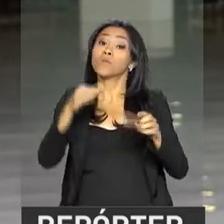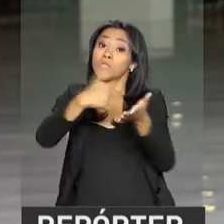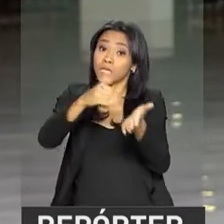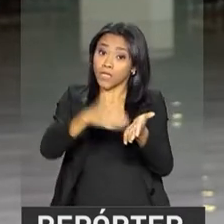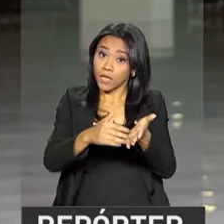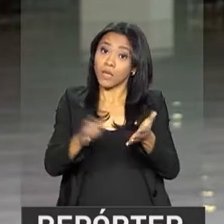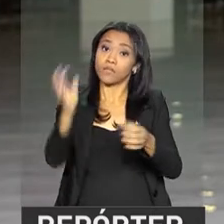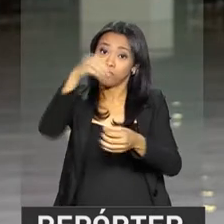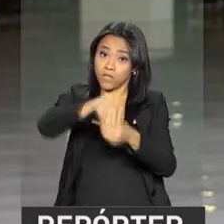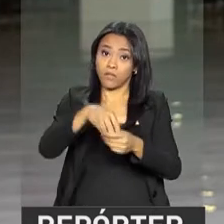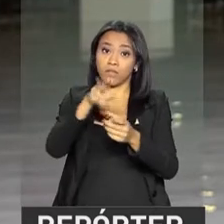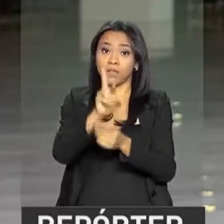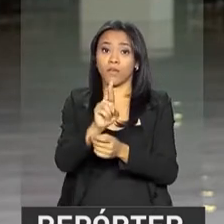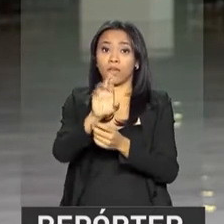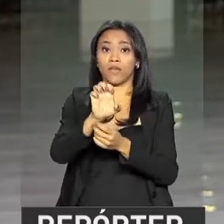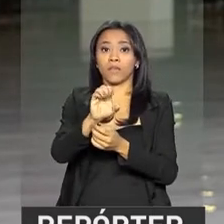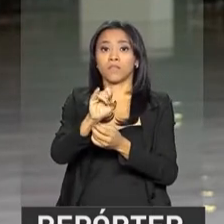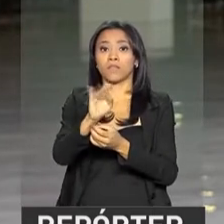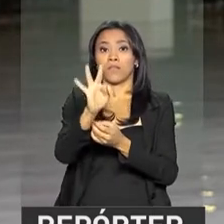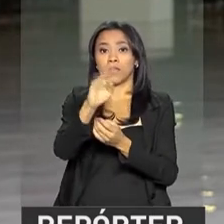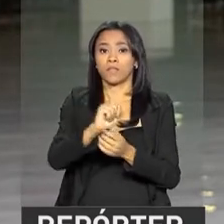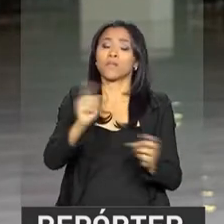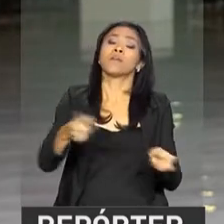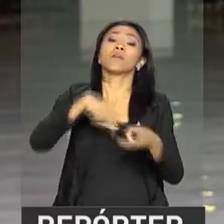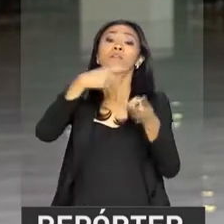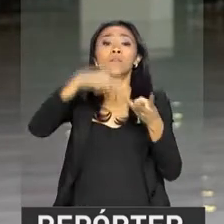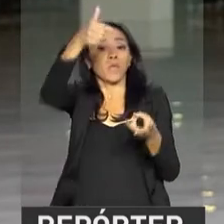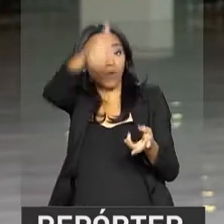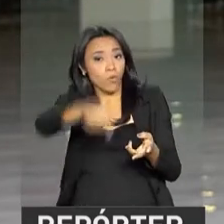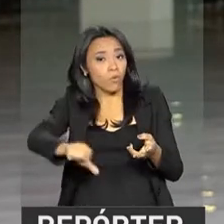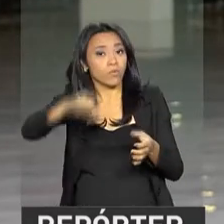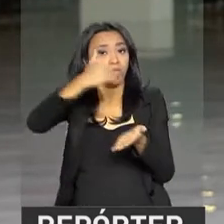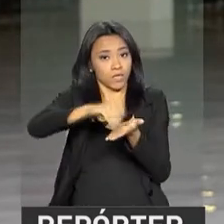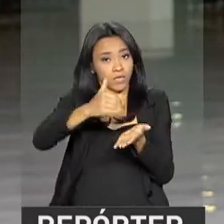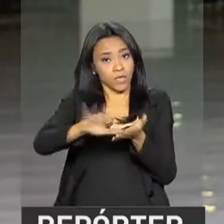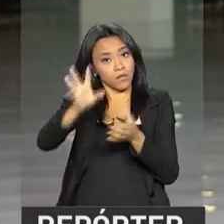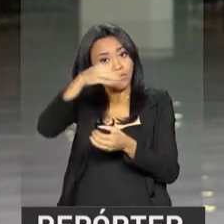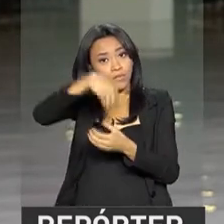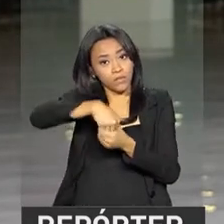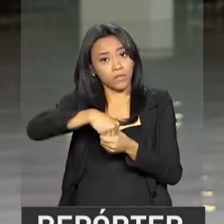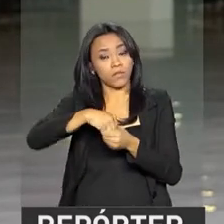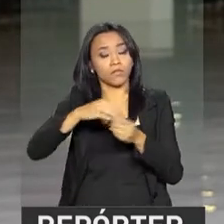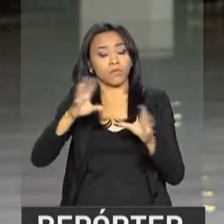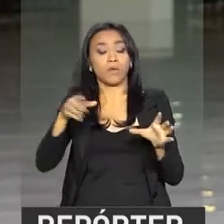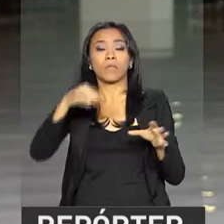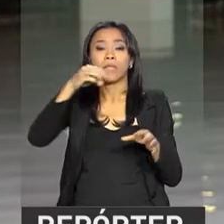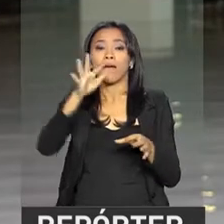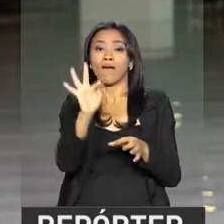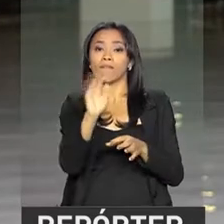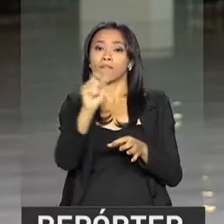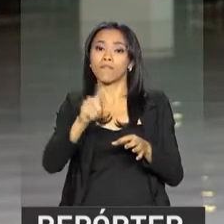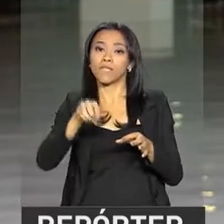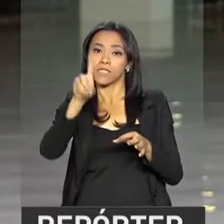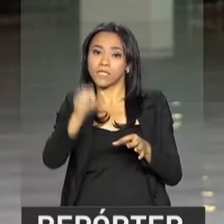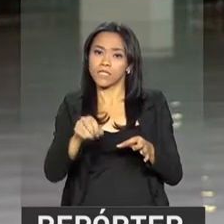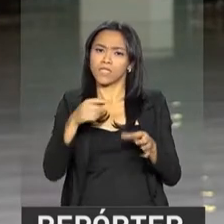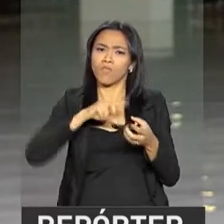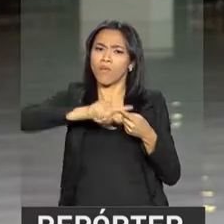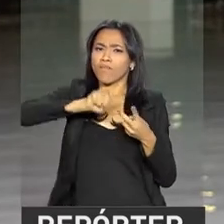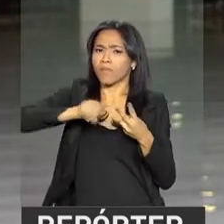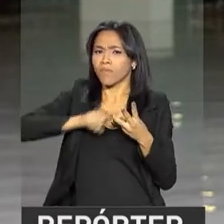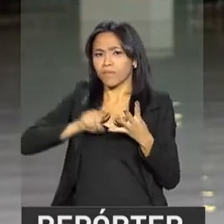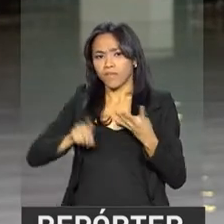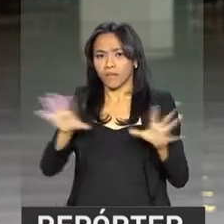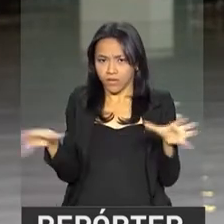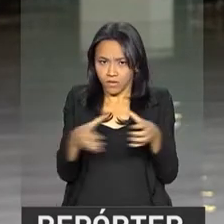Federal, Jorge Rachid, e o secretário de acompanhamento do Ministério da Fazenda, Mansueto Almeida Júnior. Na próxima